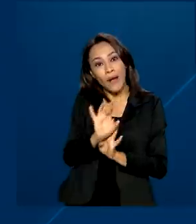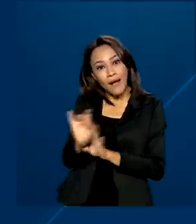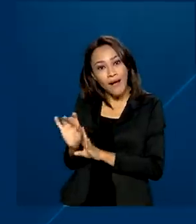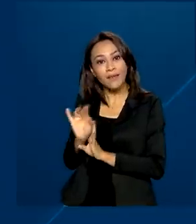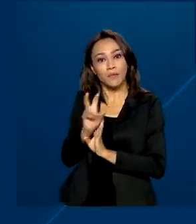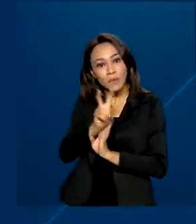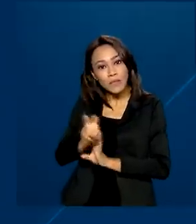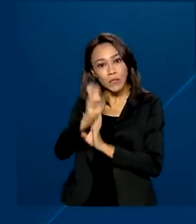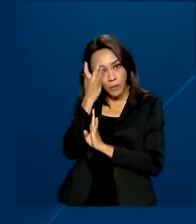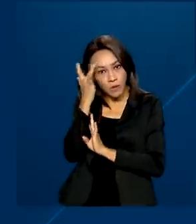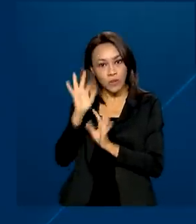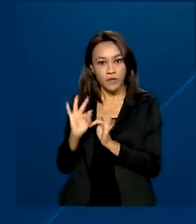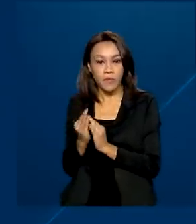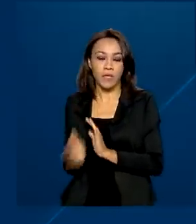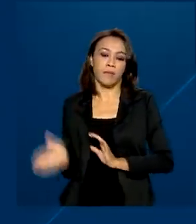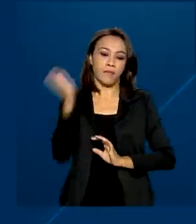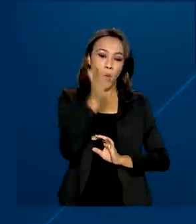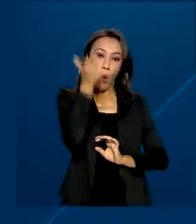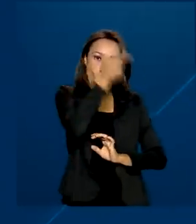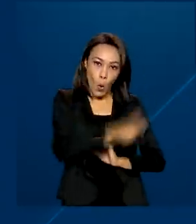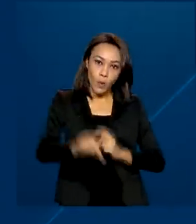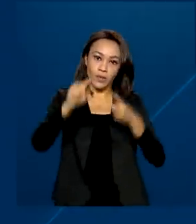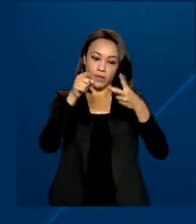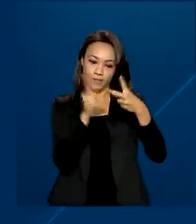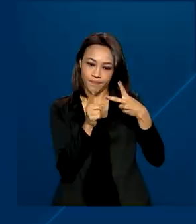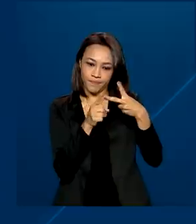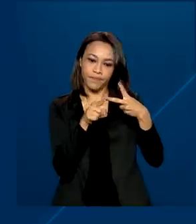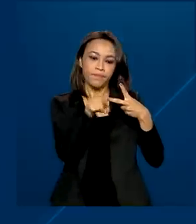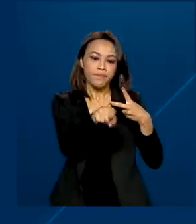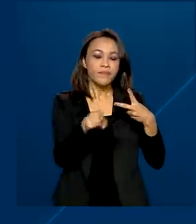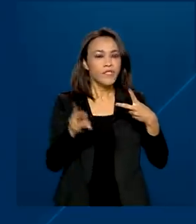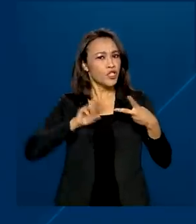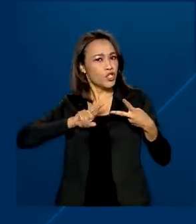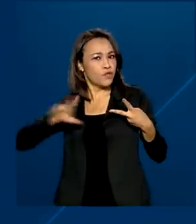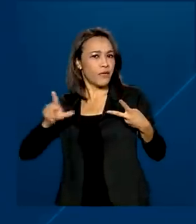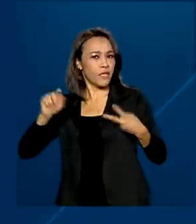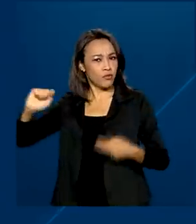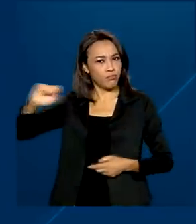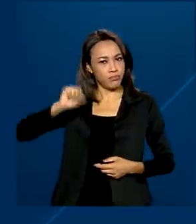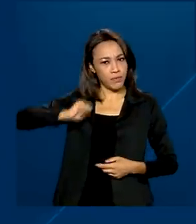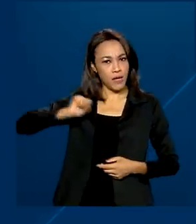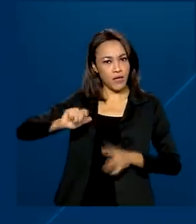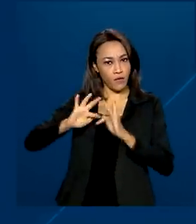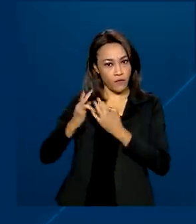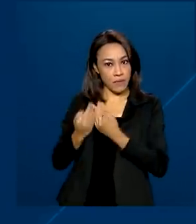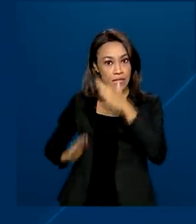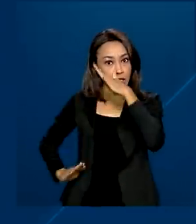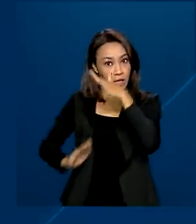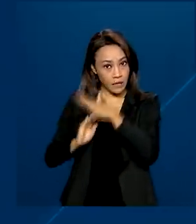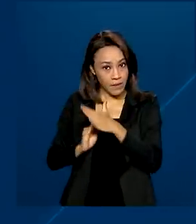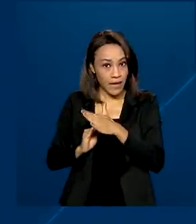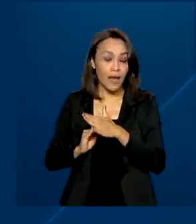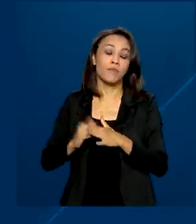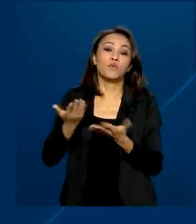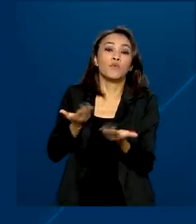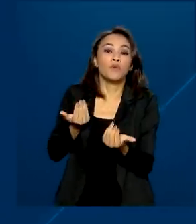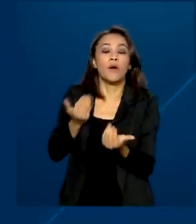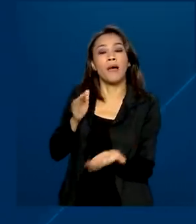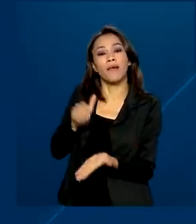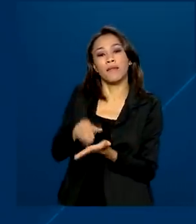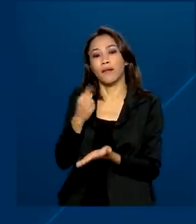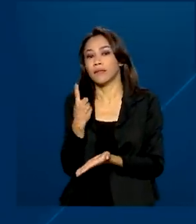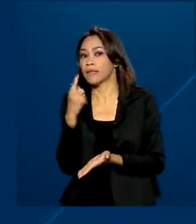Benefício Composição Familiar. Diferente do Bolsa Família, que limitava o benefício aos jovens de até 17